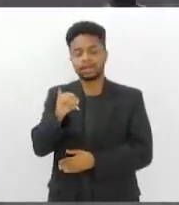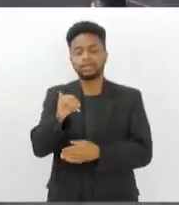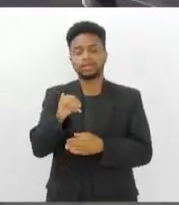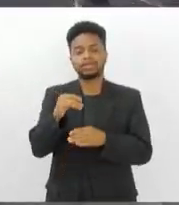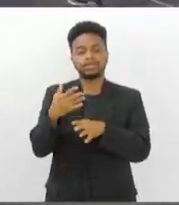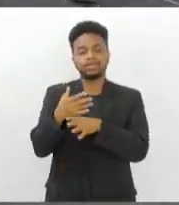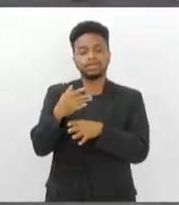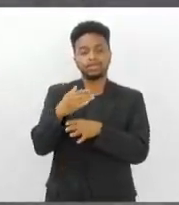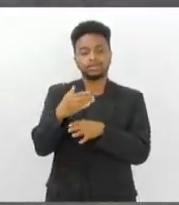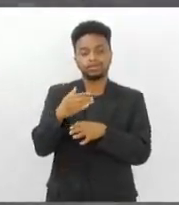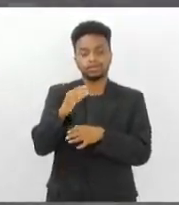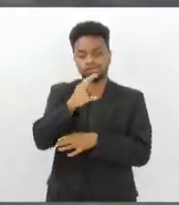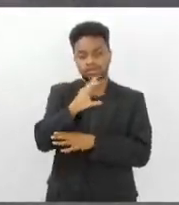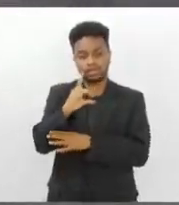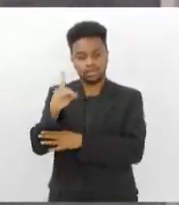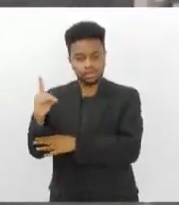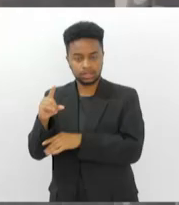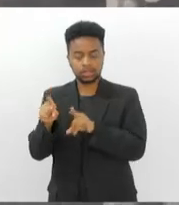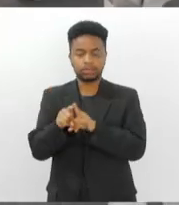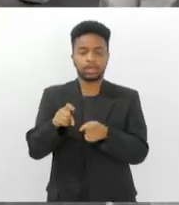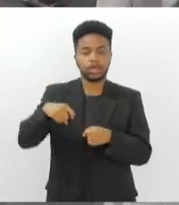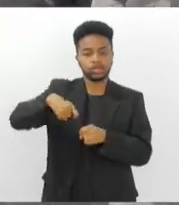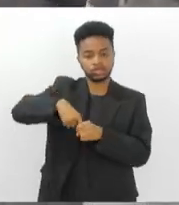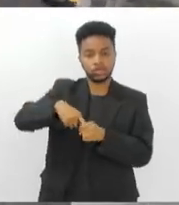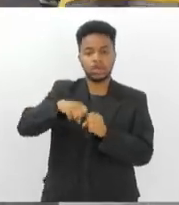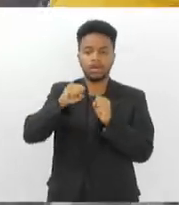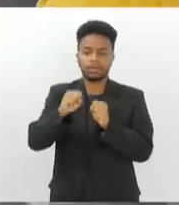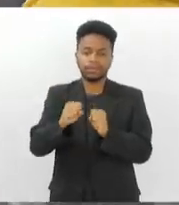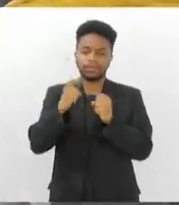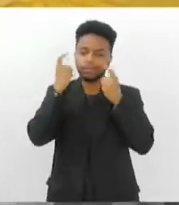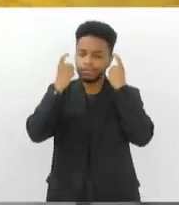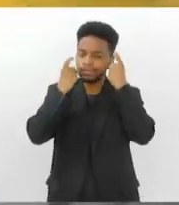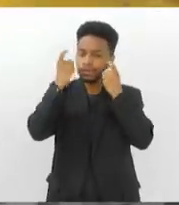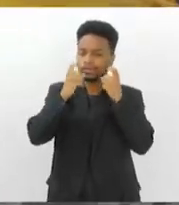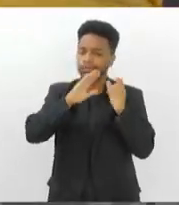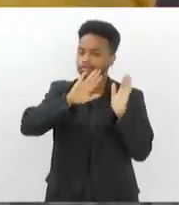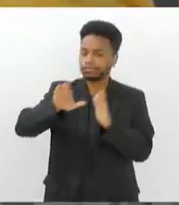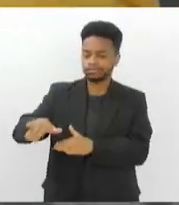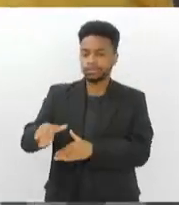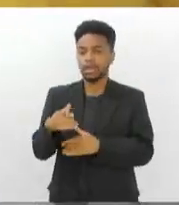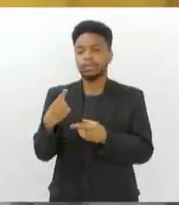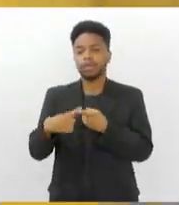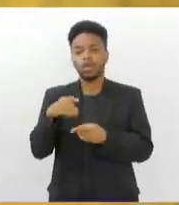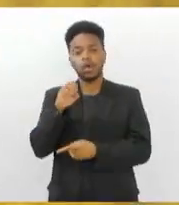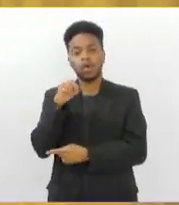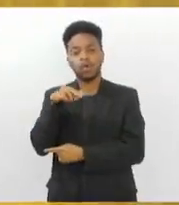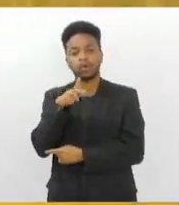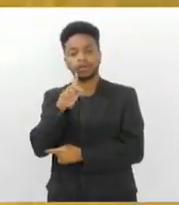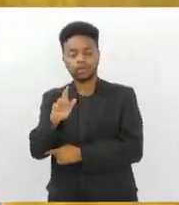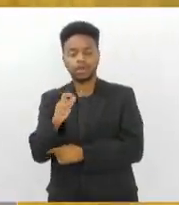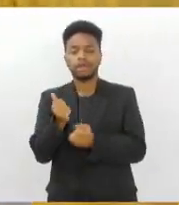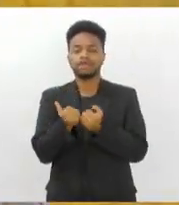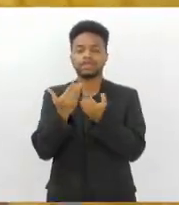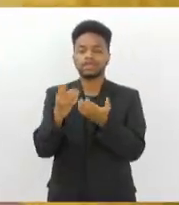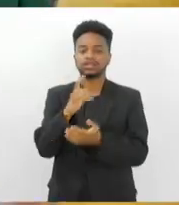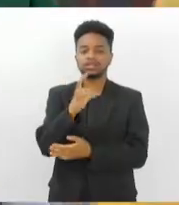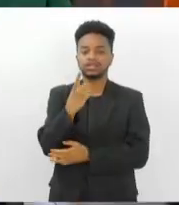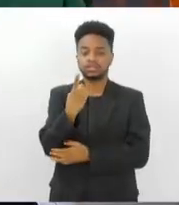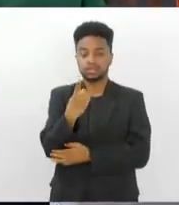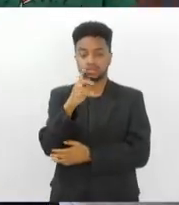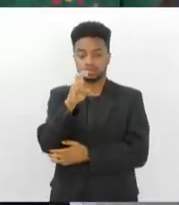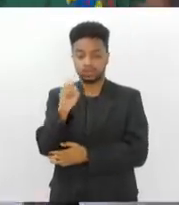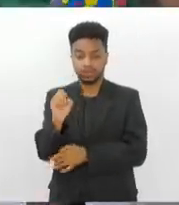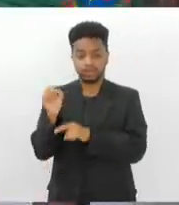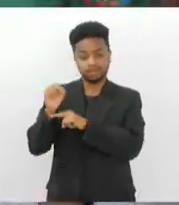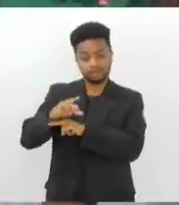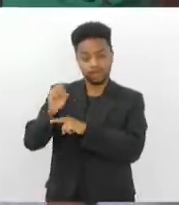deixar essa preocupação de lado. A ONG Favela Mundo está oferecendo 150 vagas para cursos gratuitos.